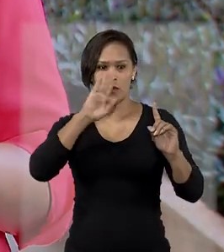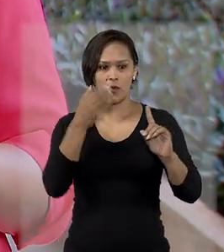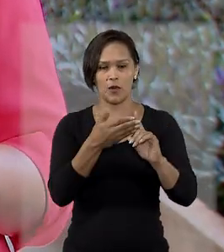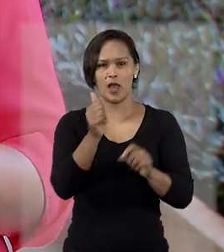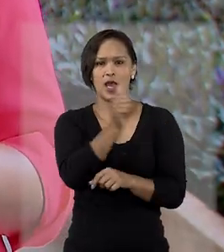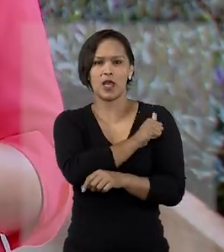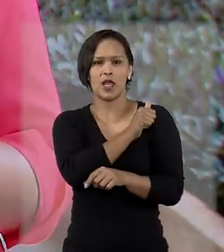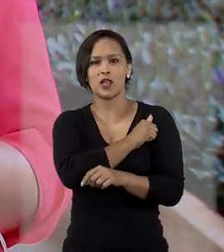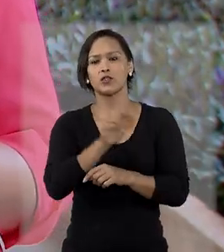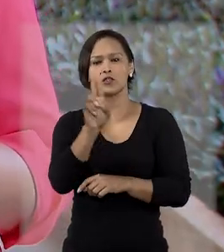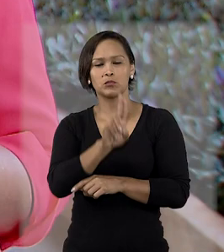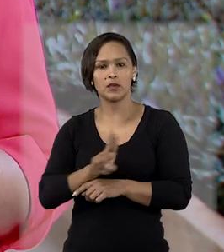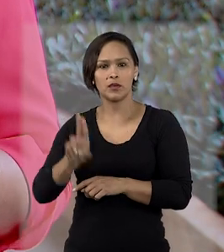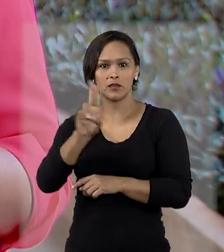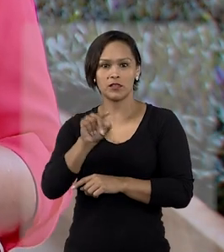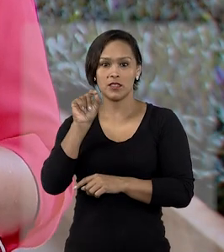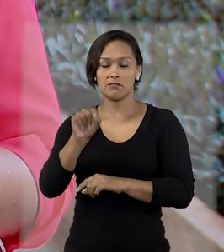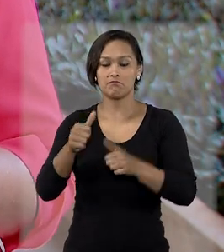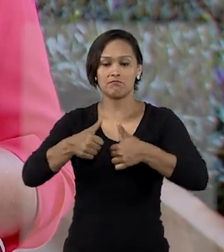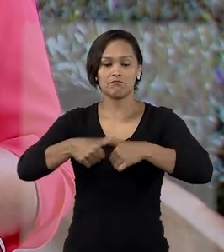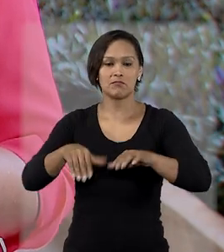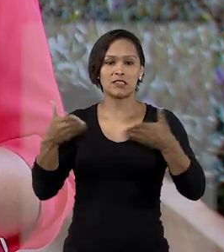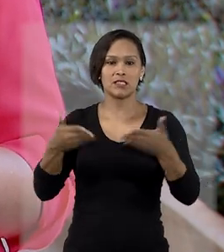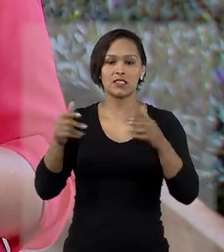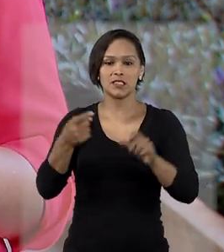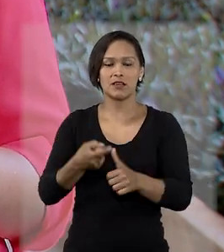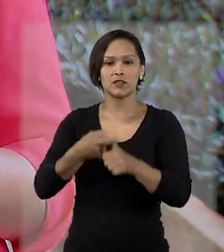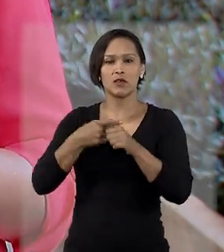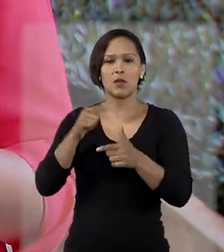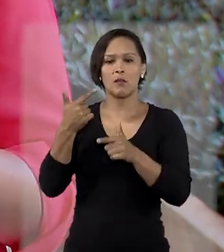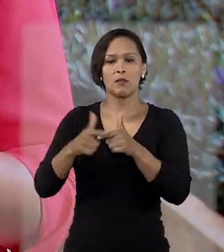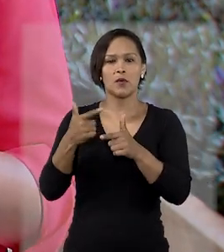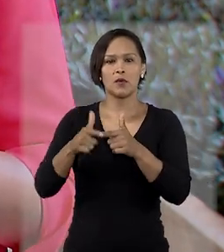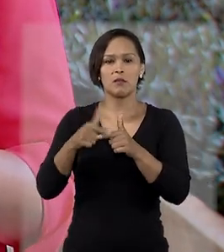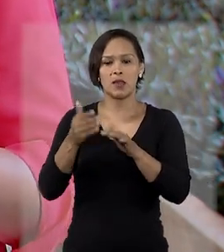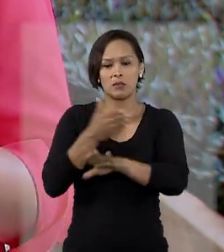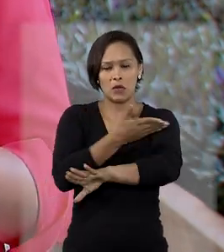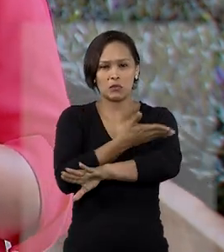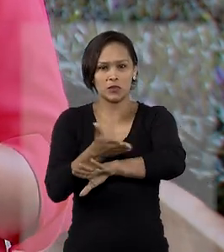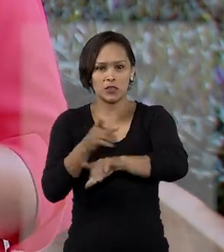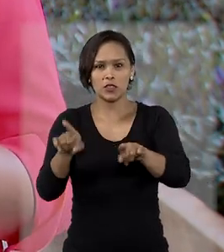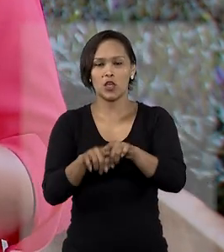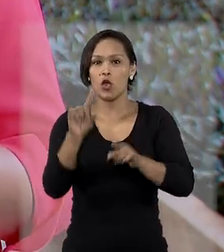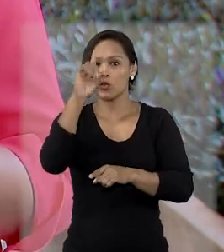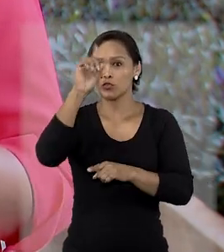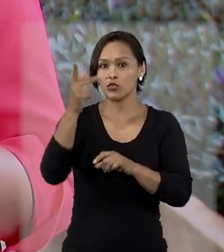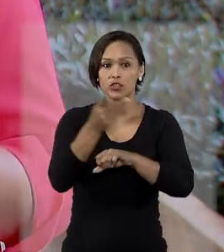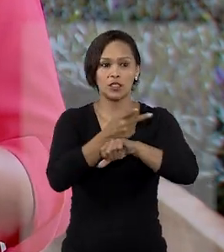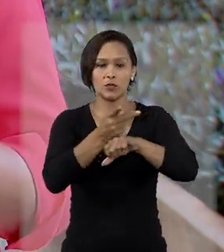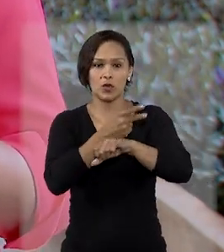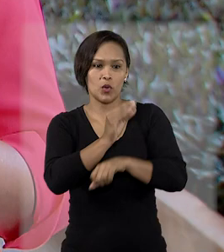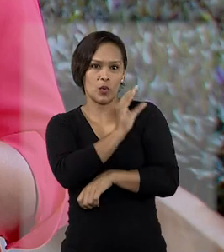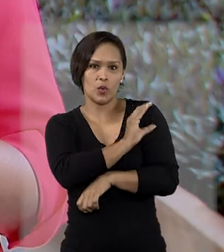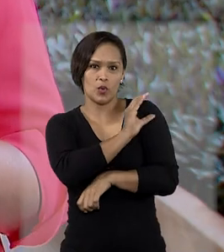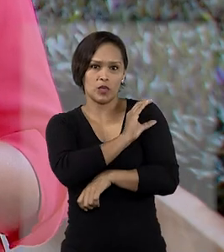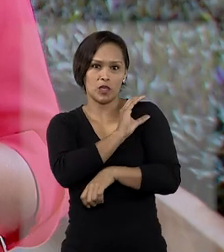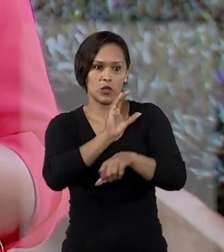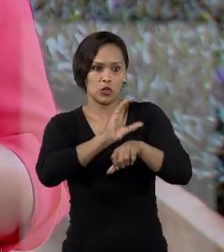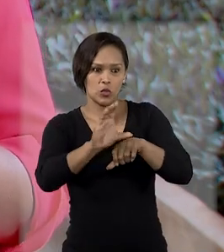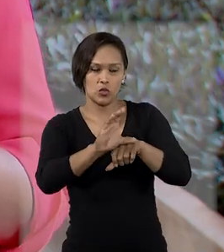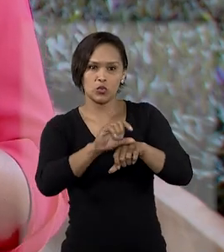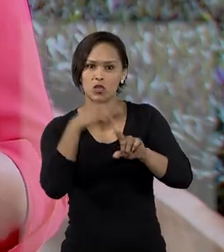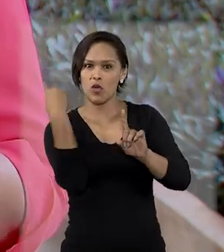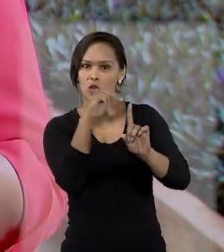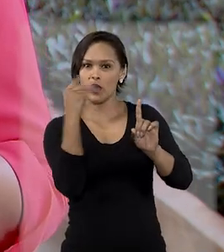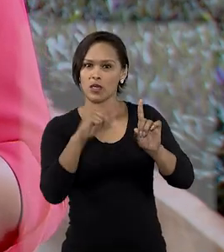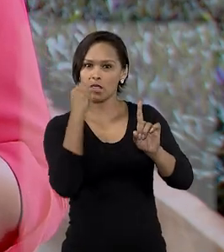universidade, mas estava suspenso por problema disciplinar. Um dia, ele procurou o coordenador do curso e o agrediu